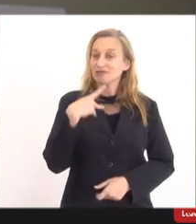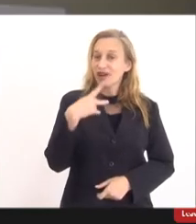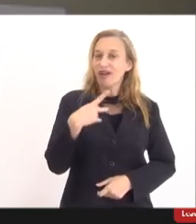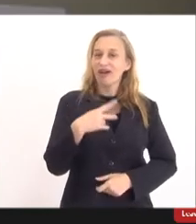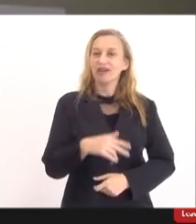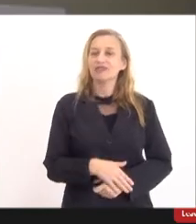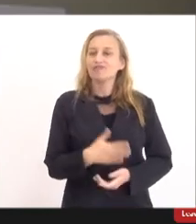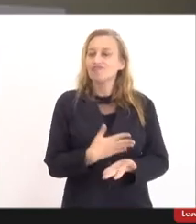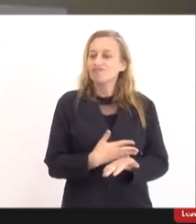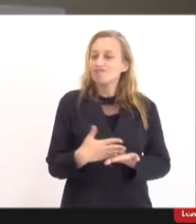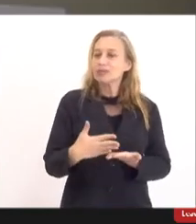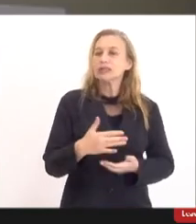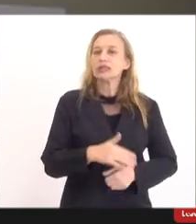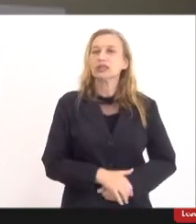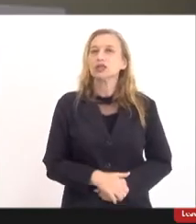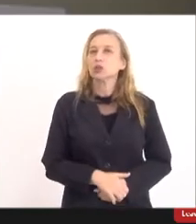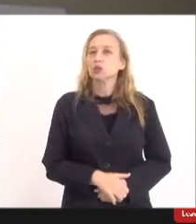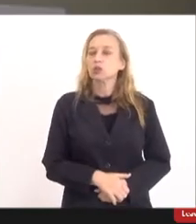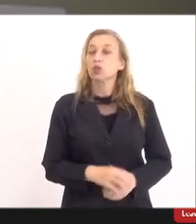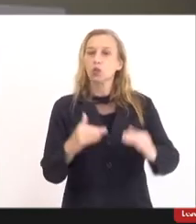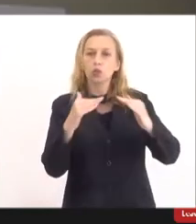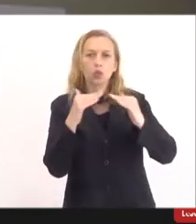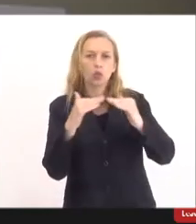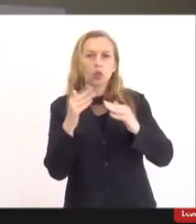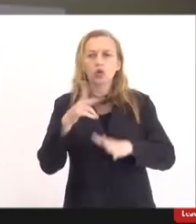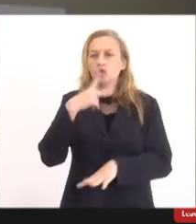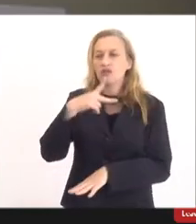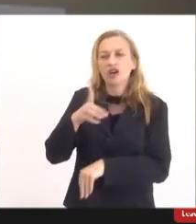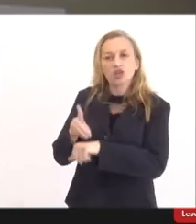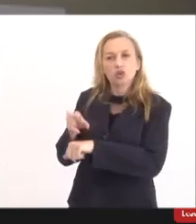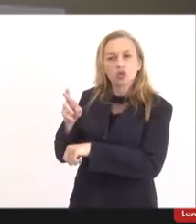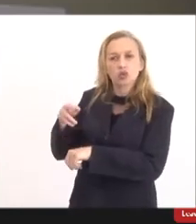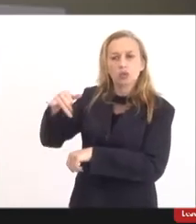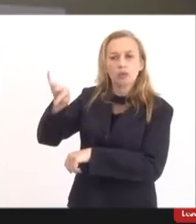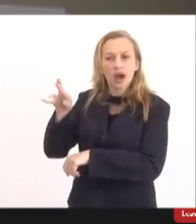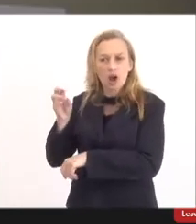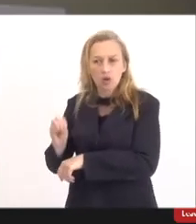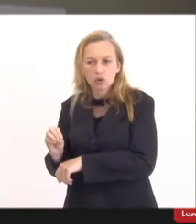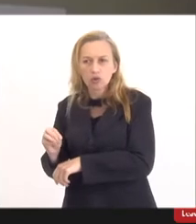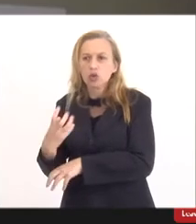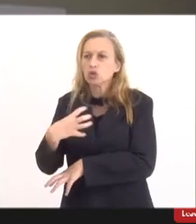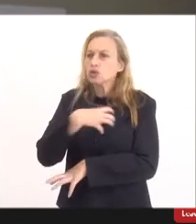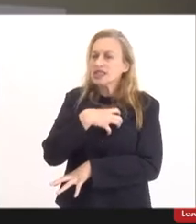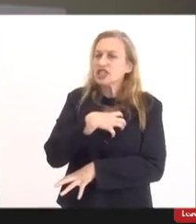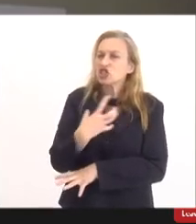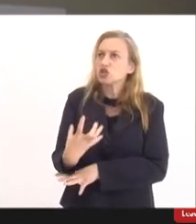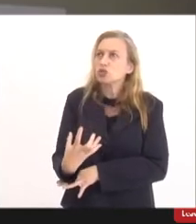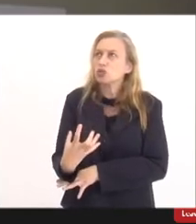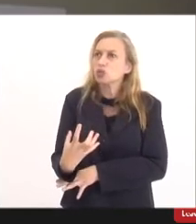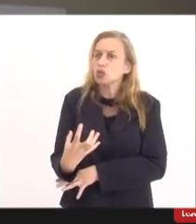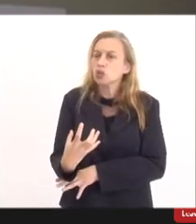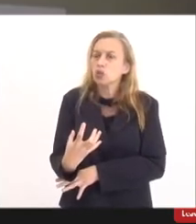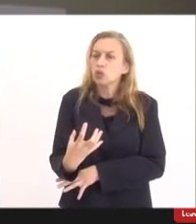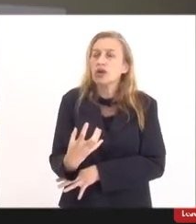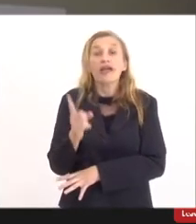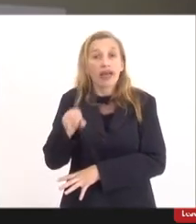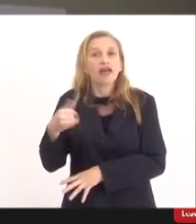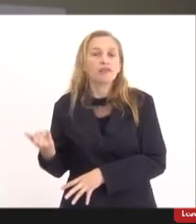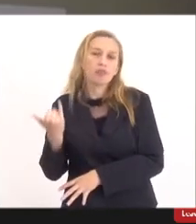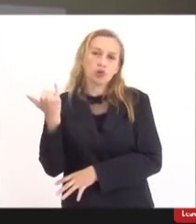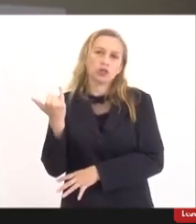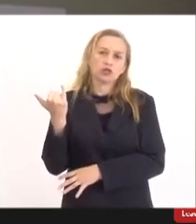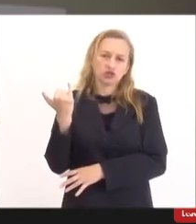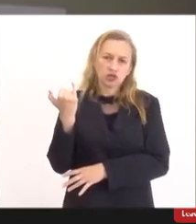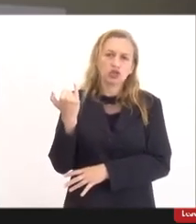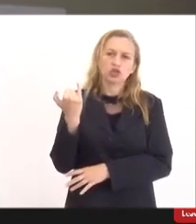inicialmente que concordo com a fala do doutor Mário Sérgio no sentido de que é muito importante que a